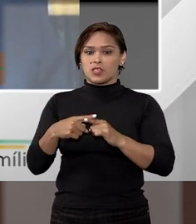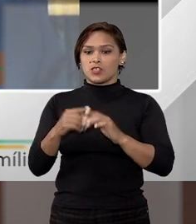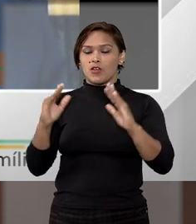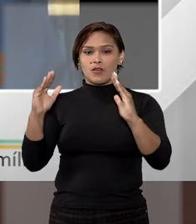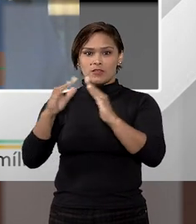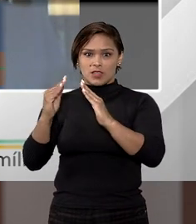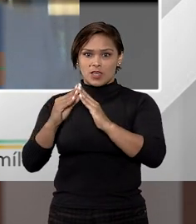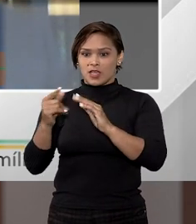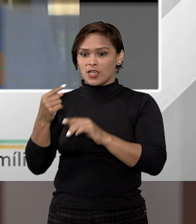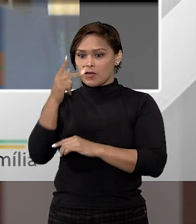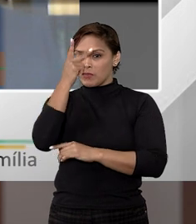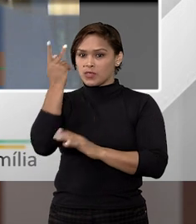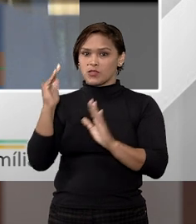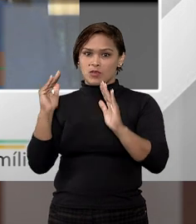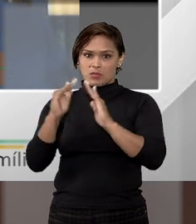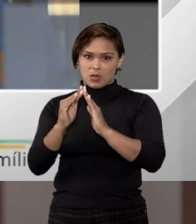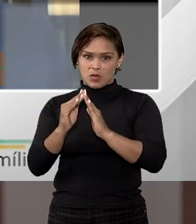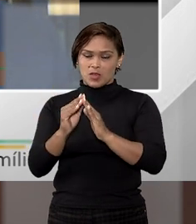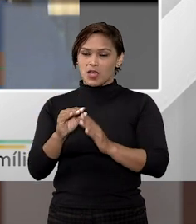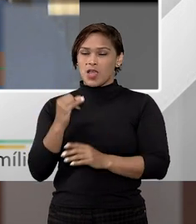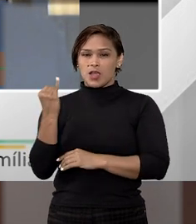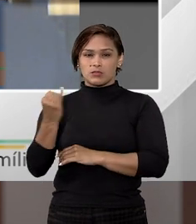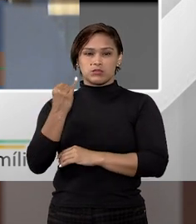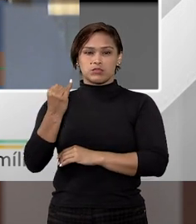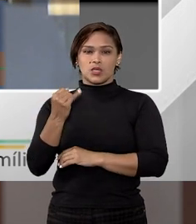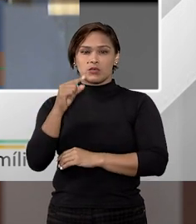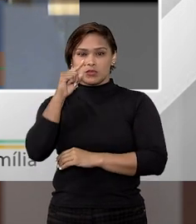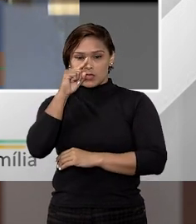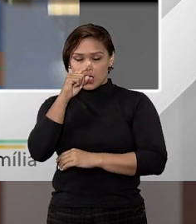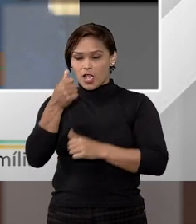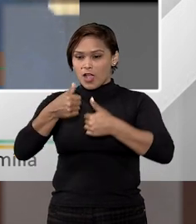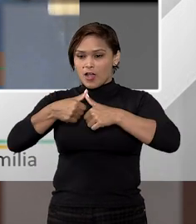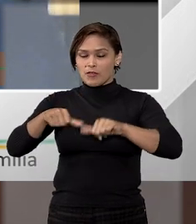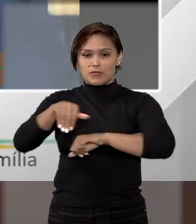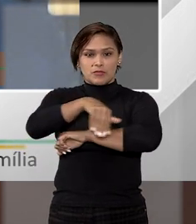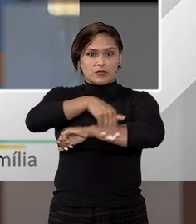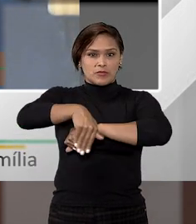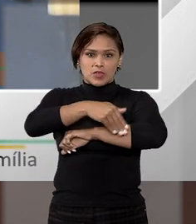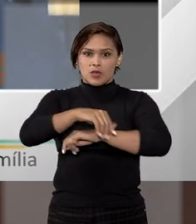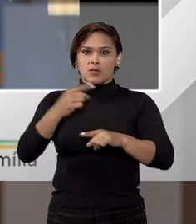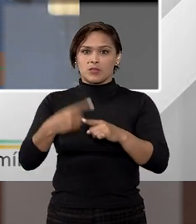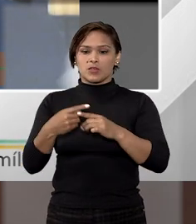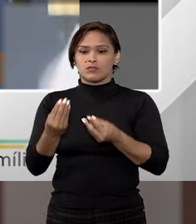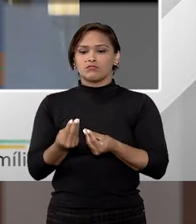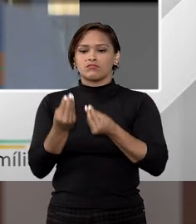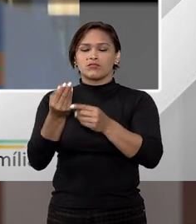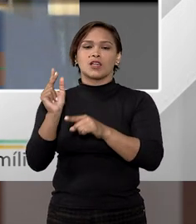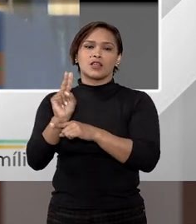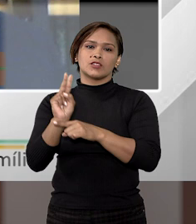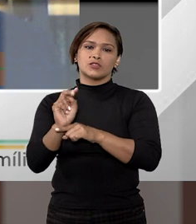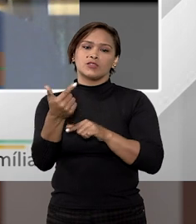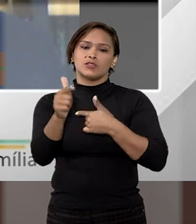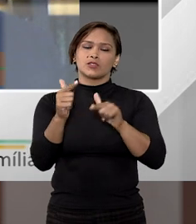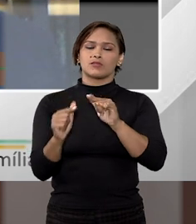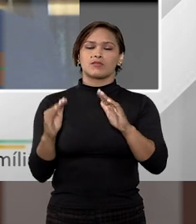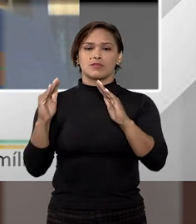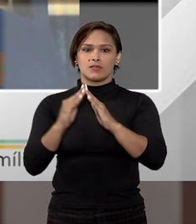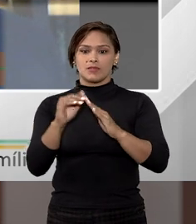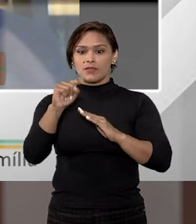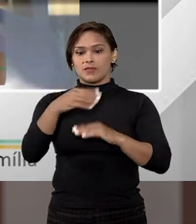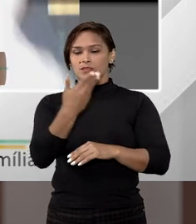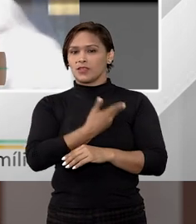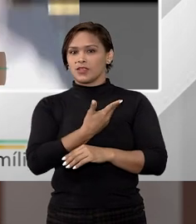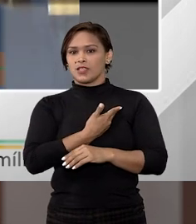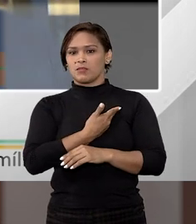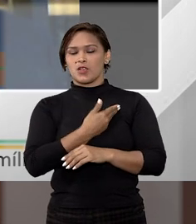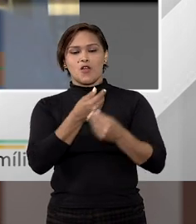falando da casa onde a pessoa mora. É um risco muito grande, você pode ficar sem teto e ter que morar de locação porque você quis ajudar um amigo a alocar outro lugar para morar e